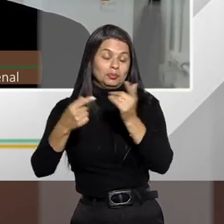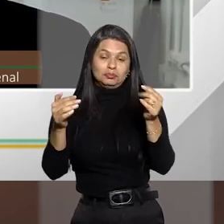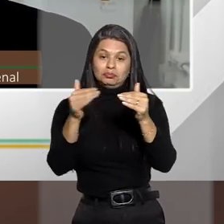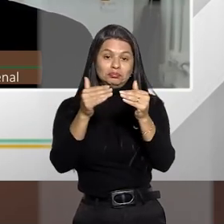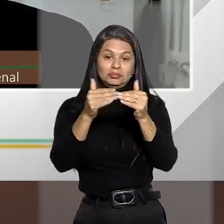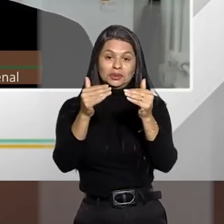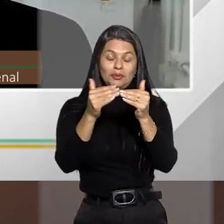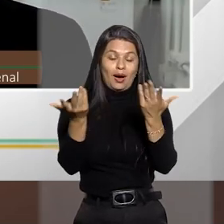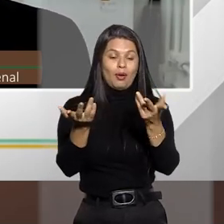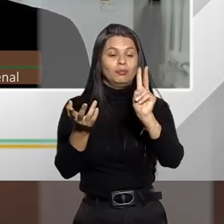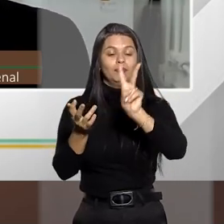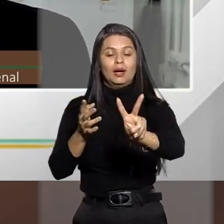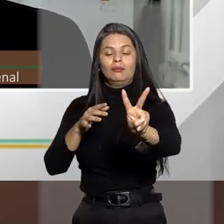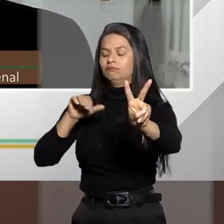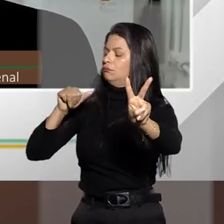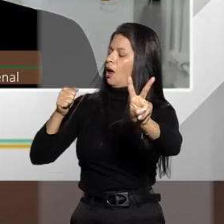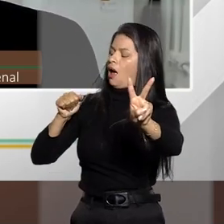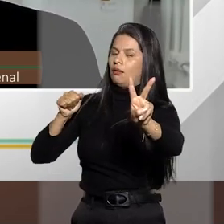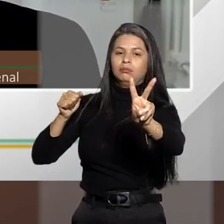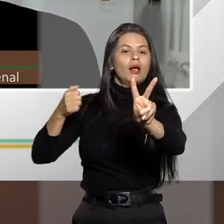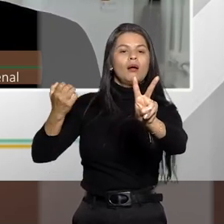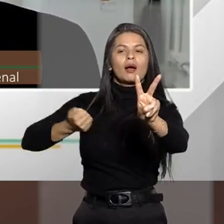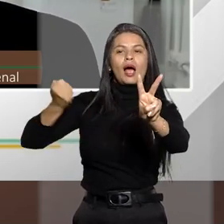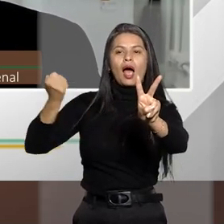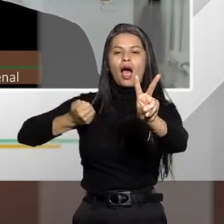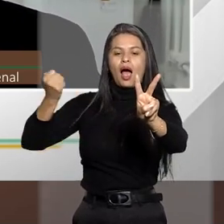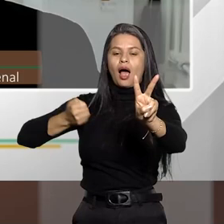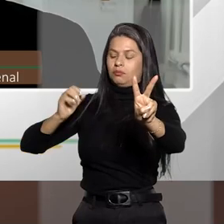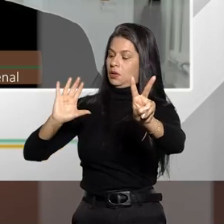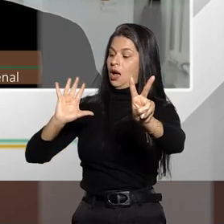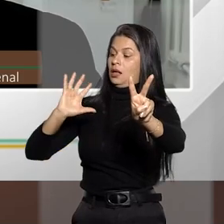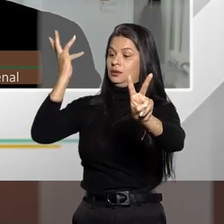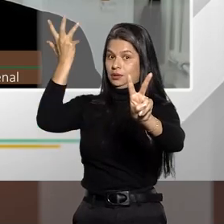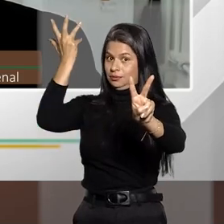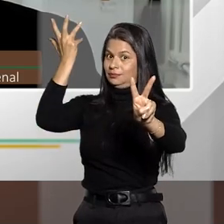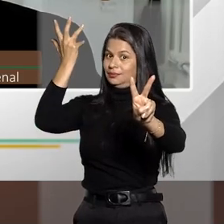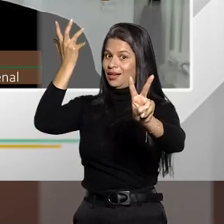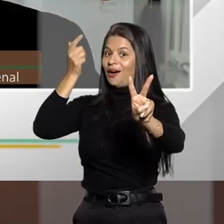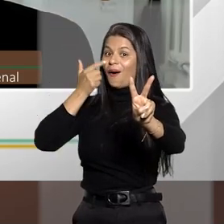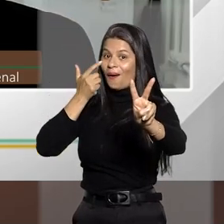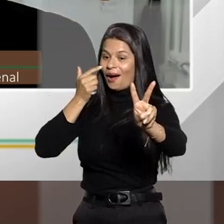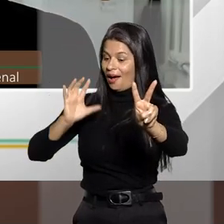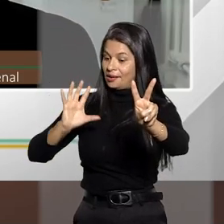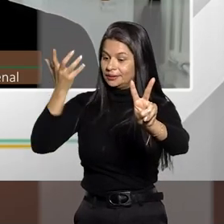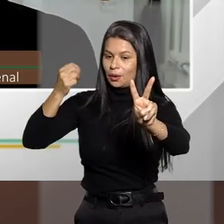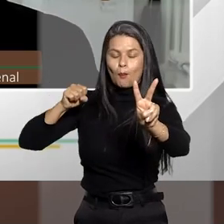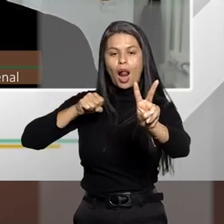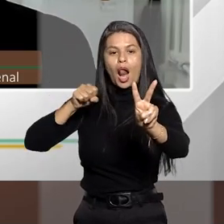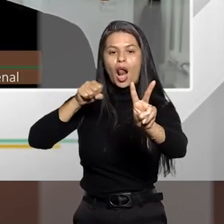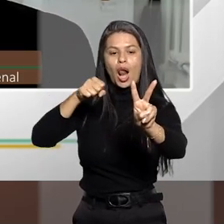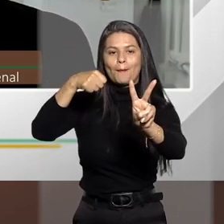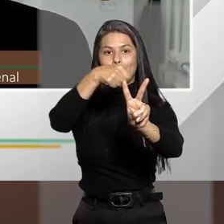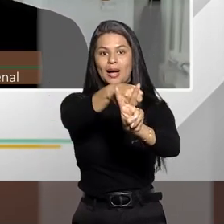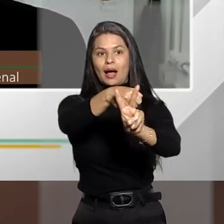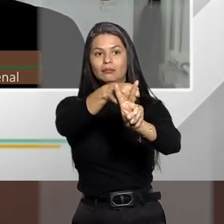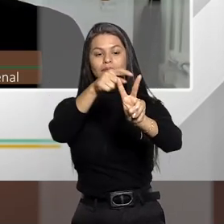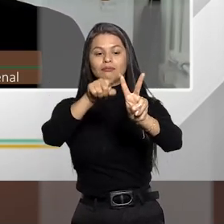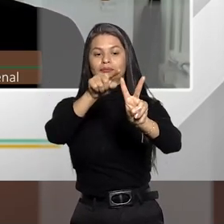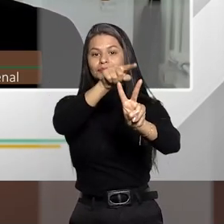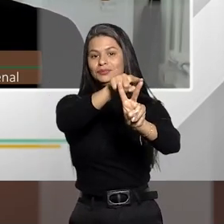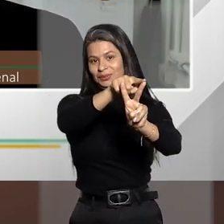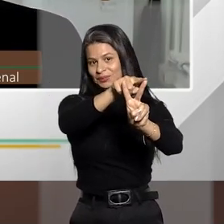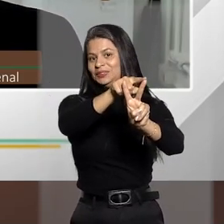Então, duas lesões corporais culposas no trânsito, então você teria um concurso formal entre dois tipos penais